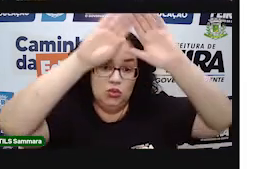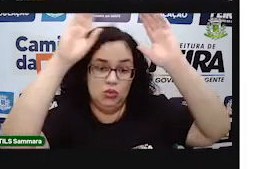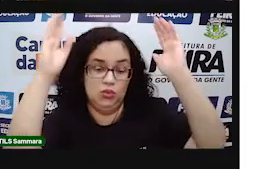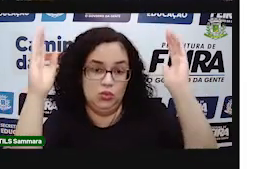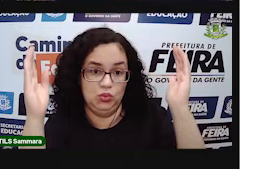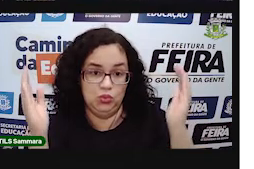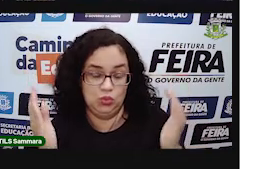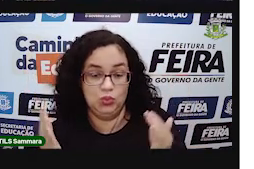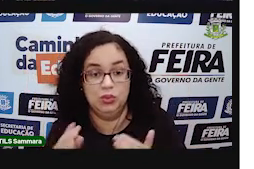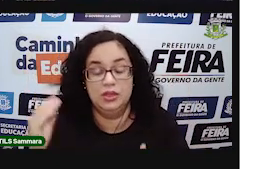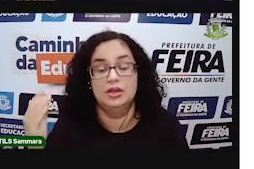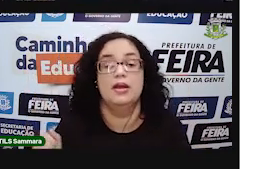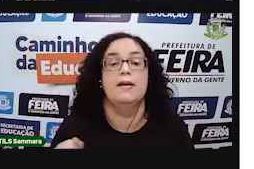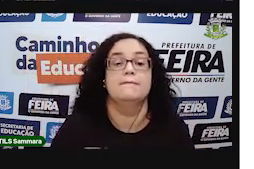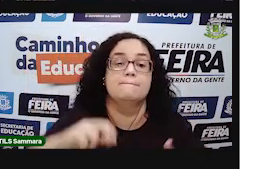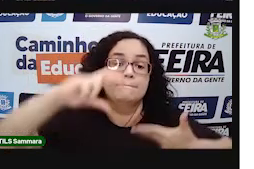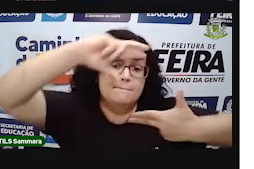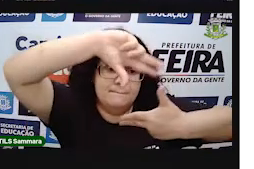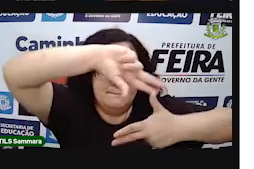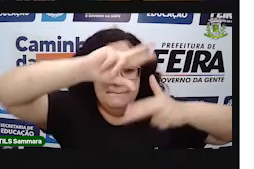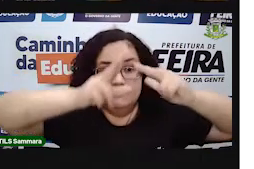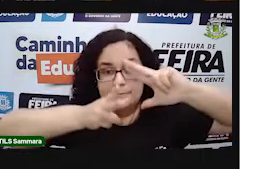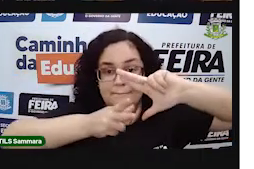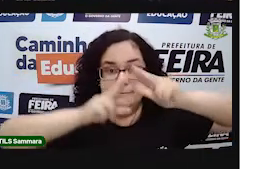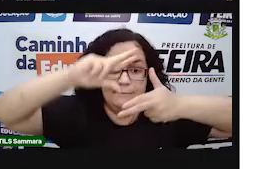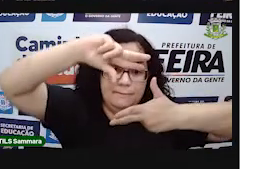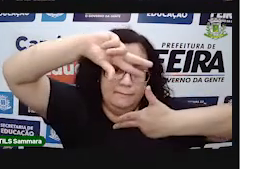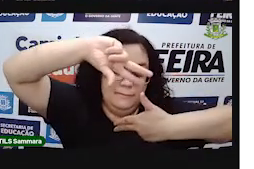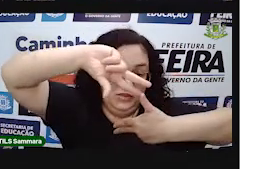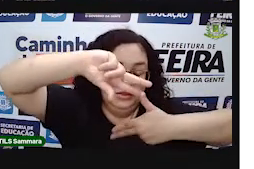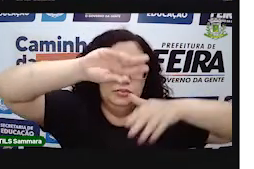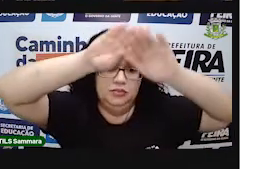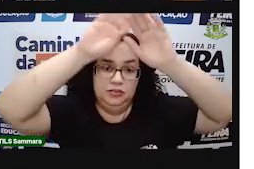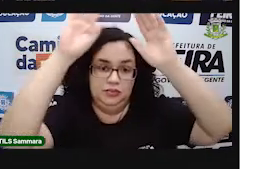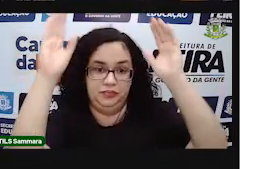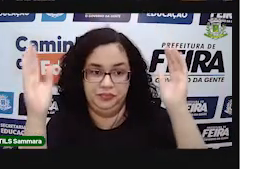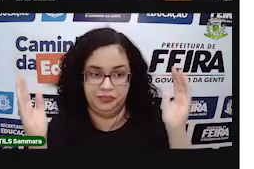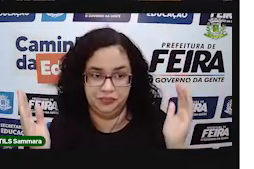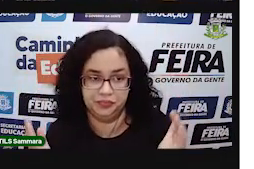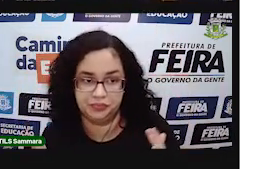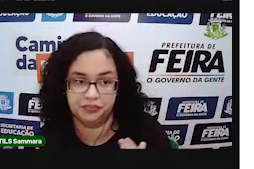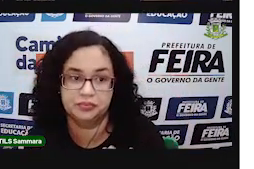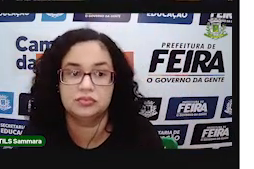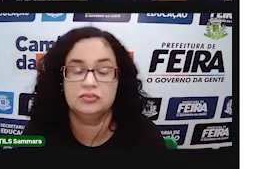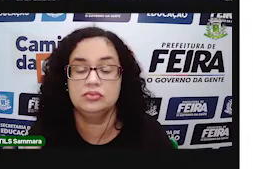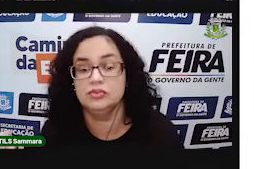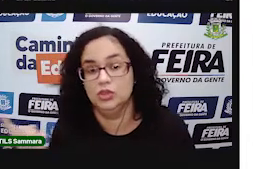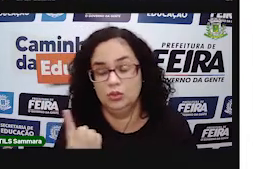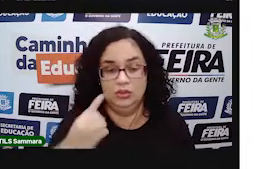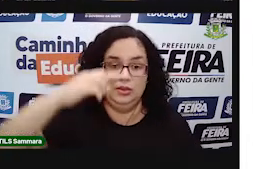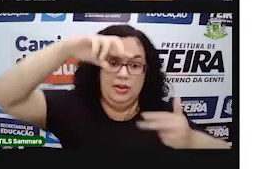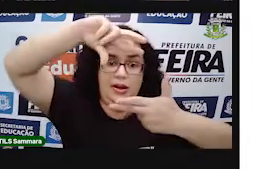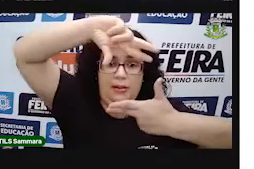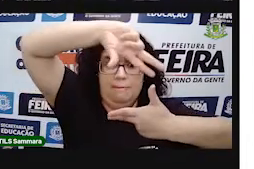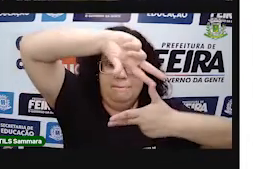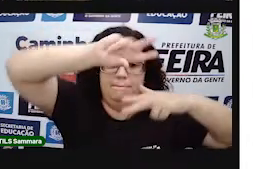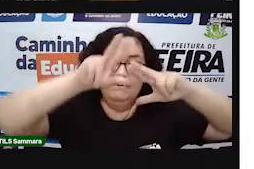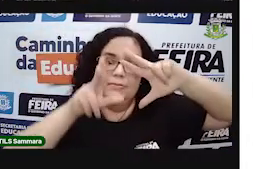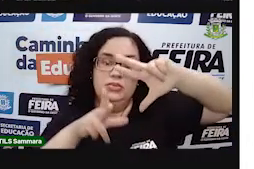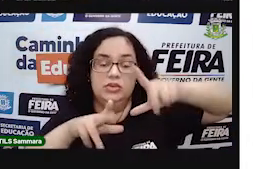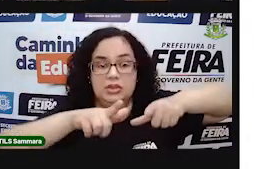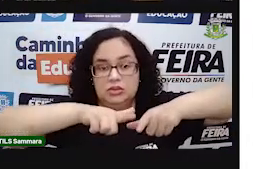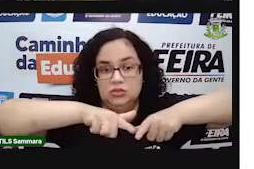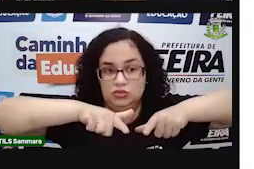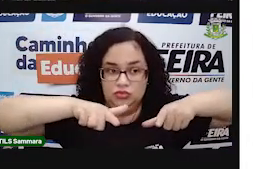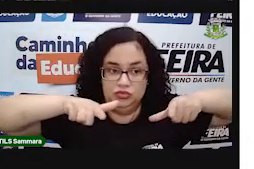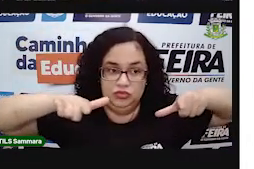e o que é poliedro. Corpo redondo, partes arredondadas, pelo menos uma. Poliedro, partes